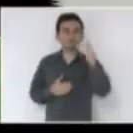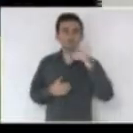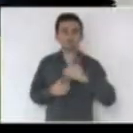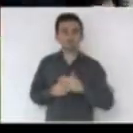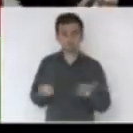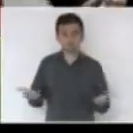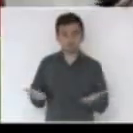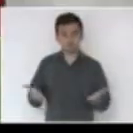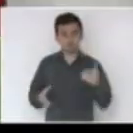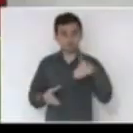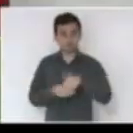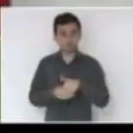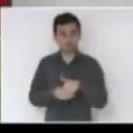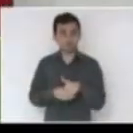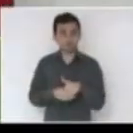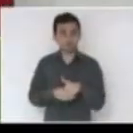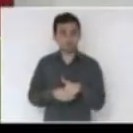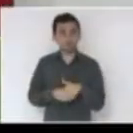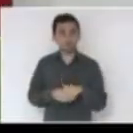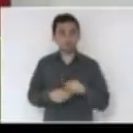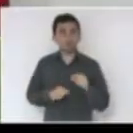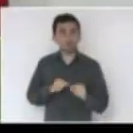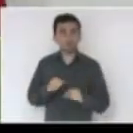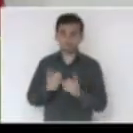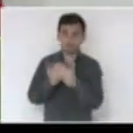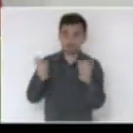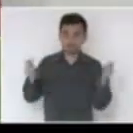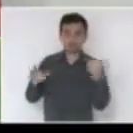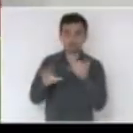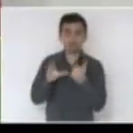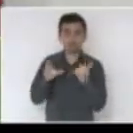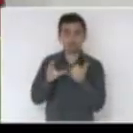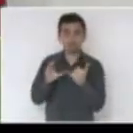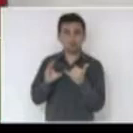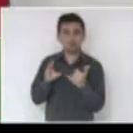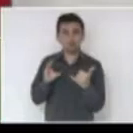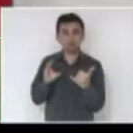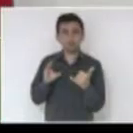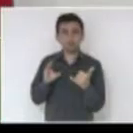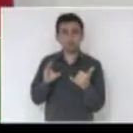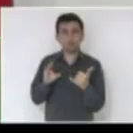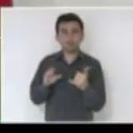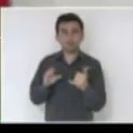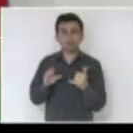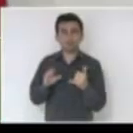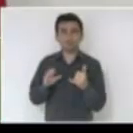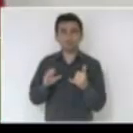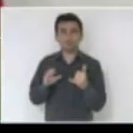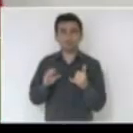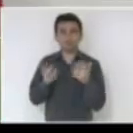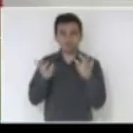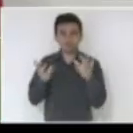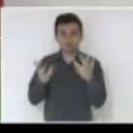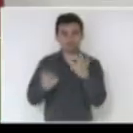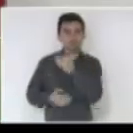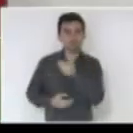Nós vamos votar hoje aqui, está aí o pessoal da Celesc, Celesc Pública, estamos defendendo,